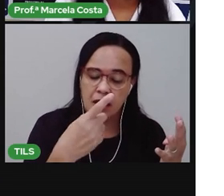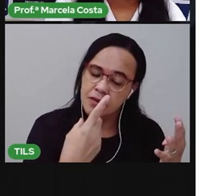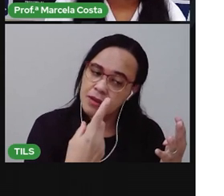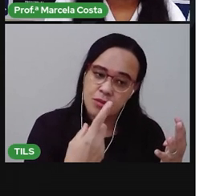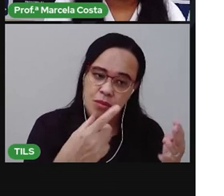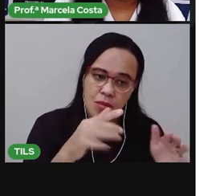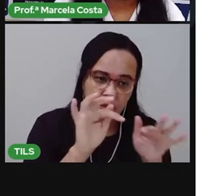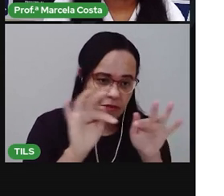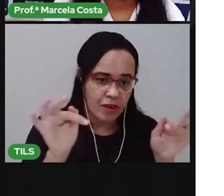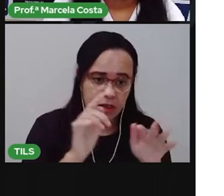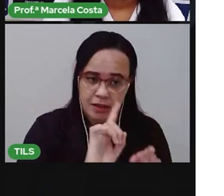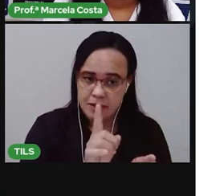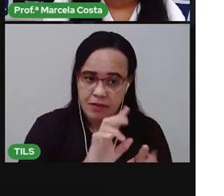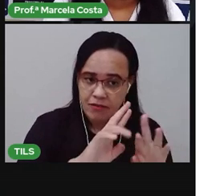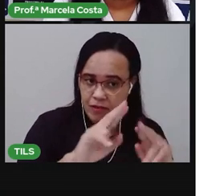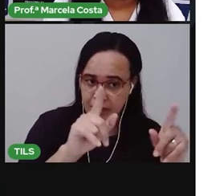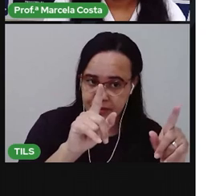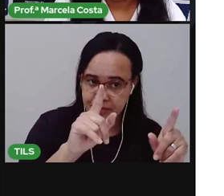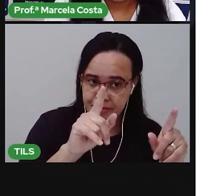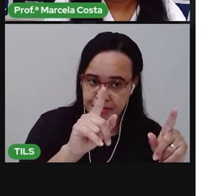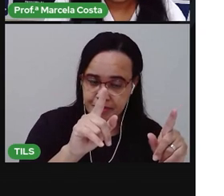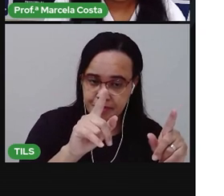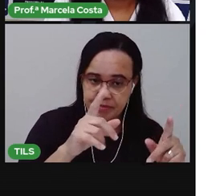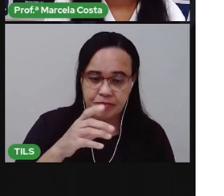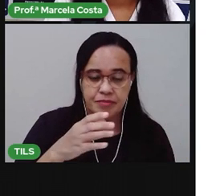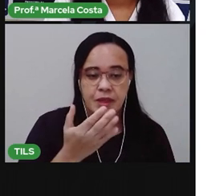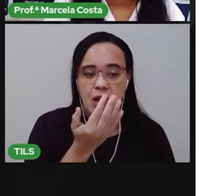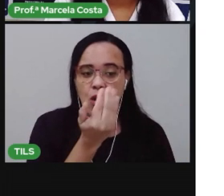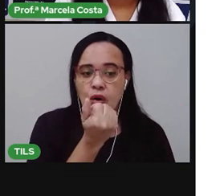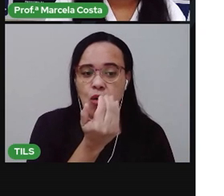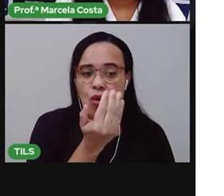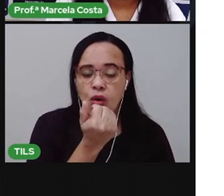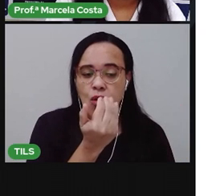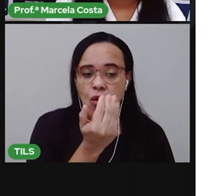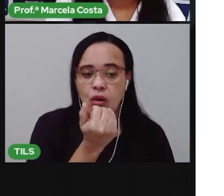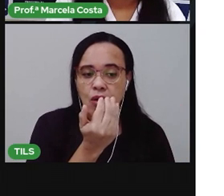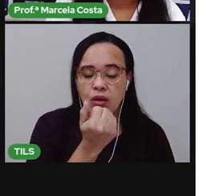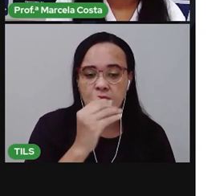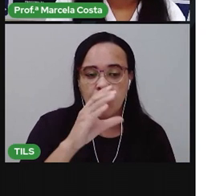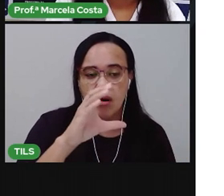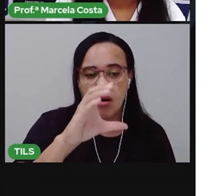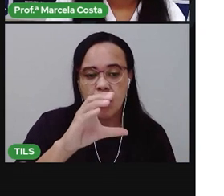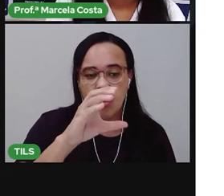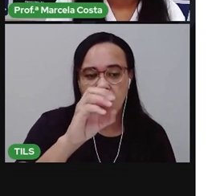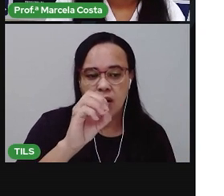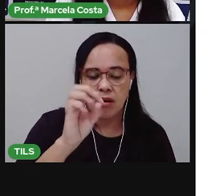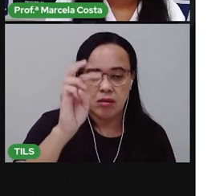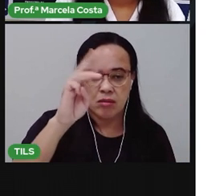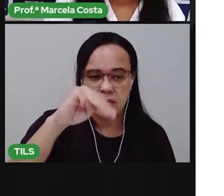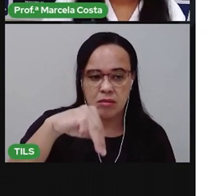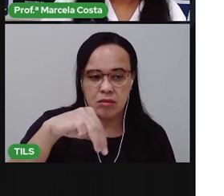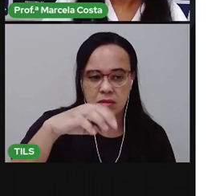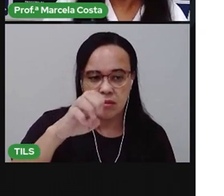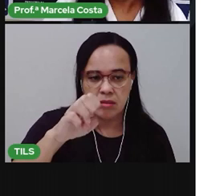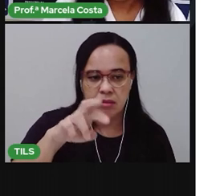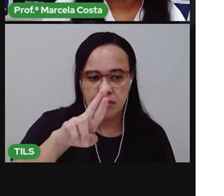frase, só tem uma palavra. Que tá indicando a ação. Comer. Comer.